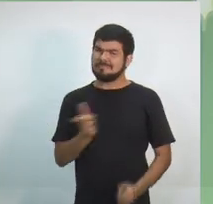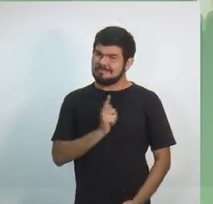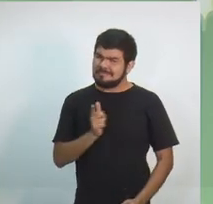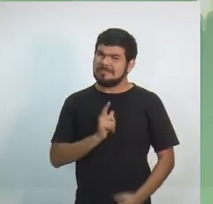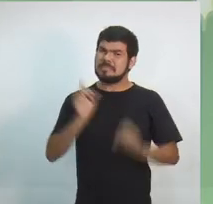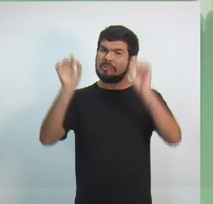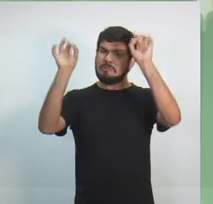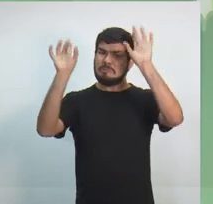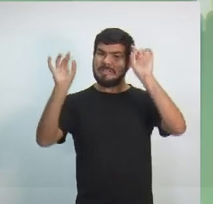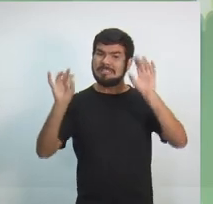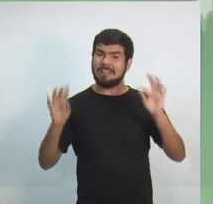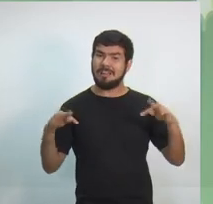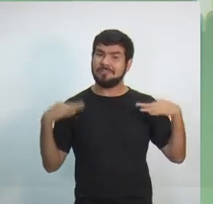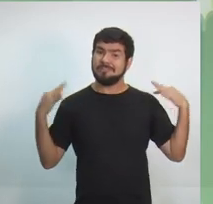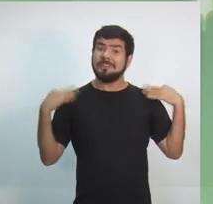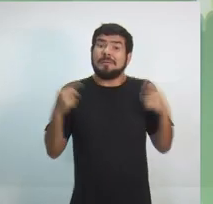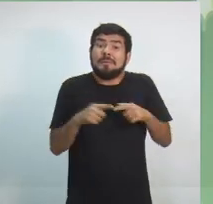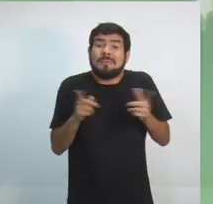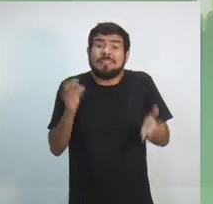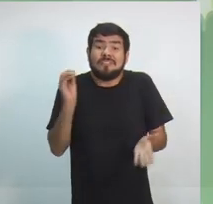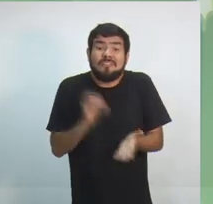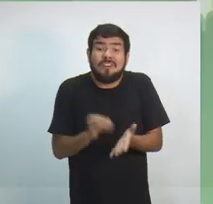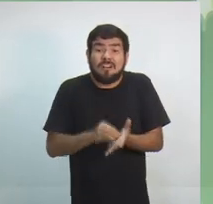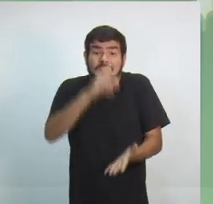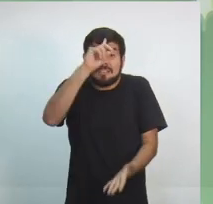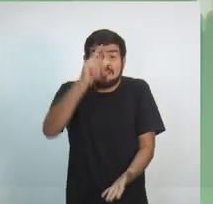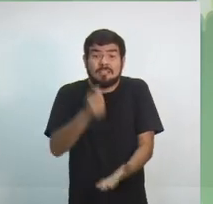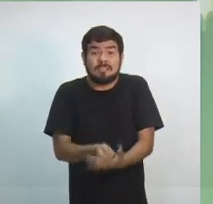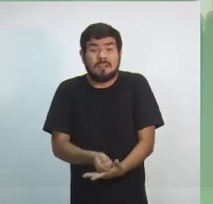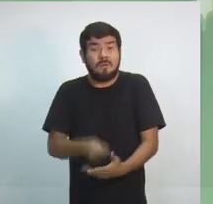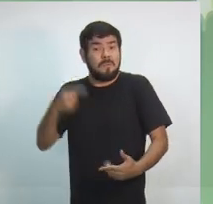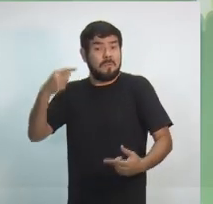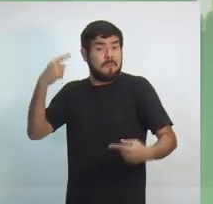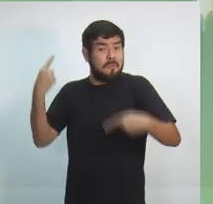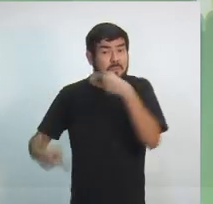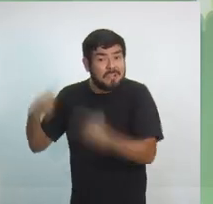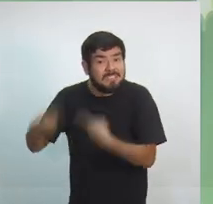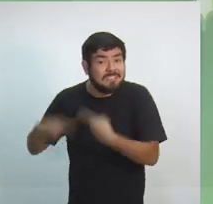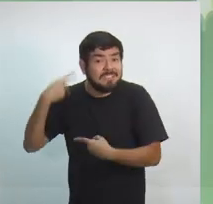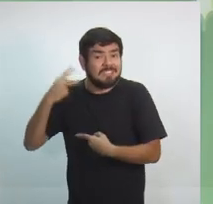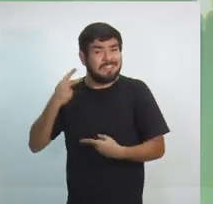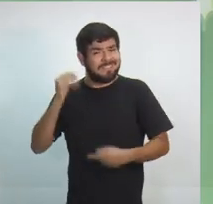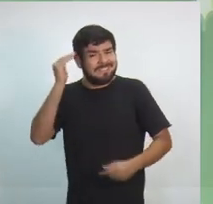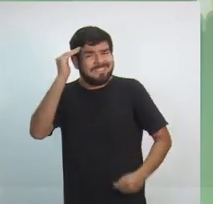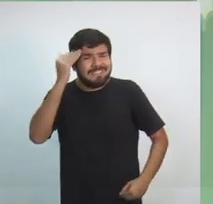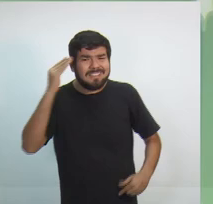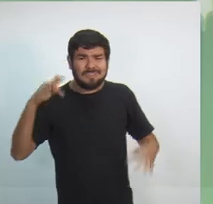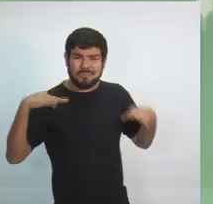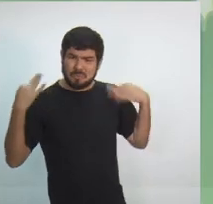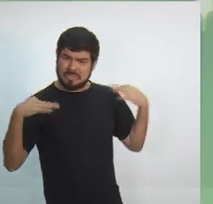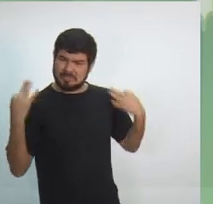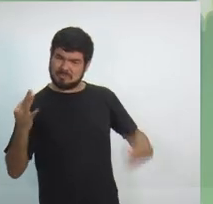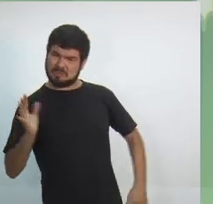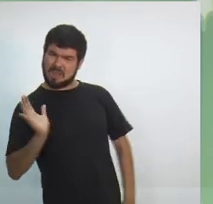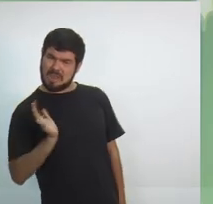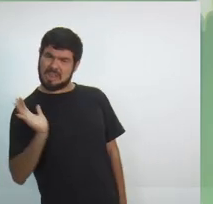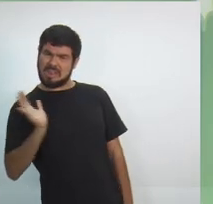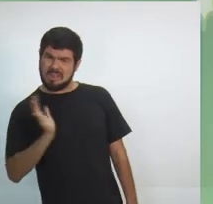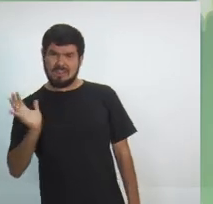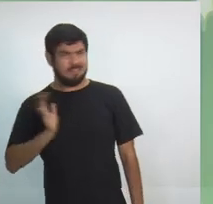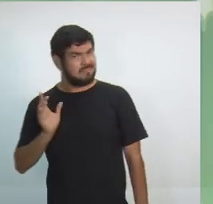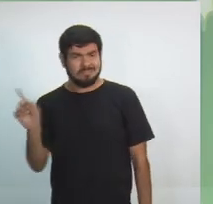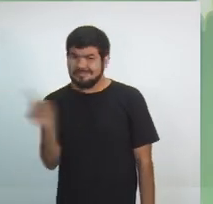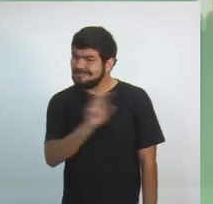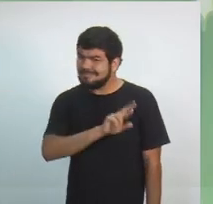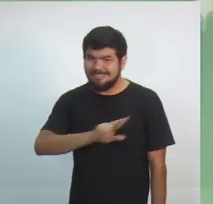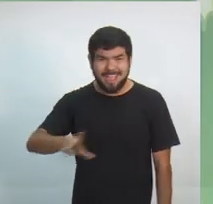Falta, portanto, uma decisão política para implementar. E tem que entender que o turismo não é uma coisa só para rico. O turismo tem que